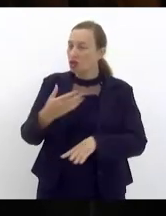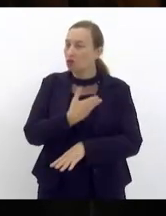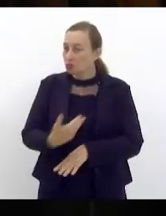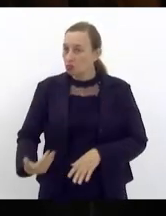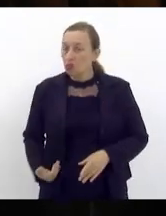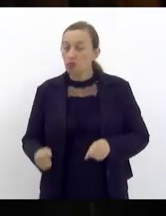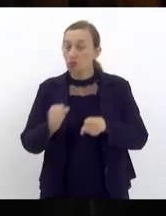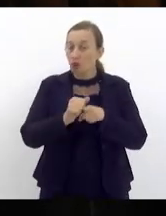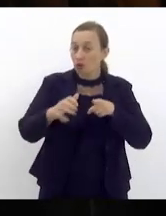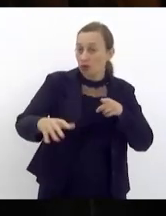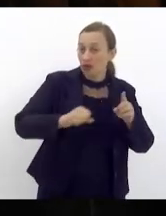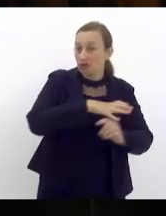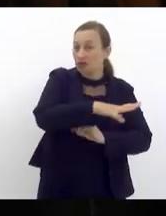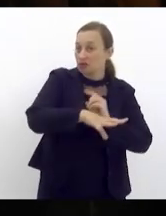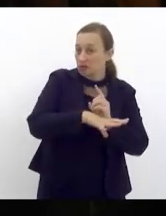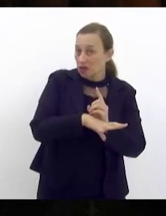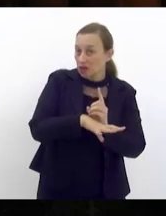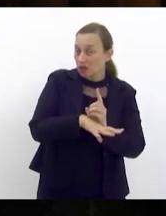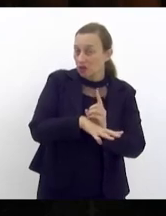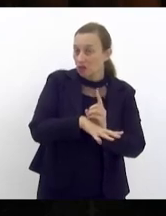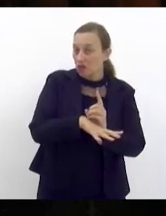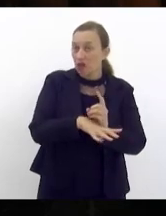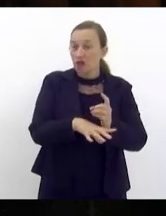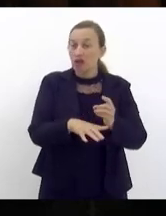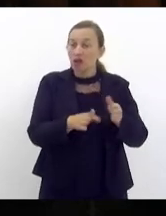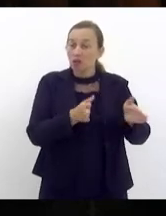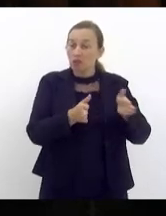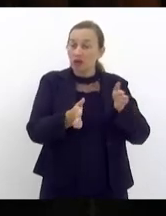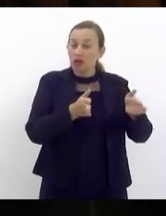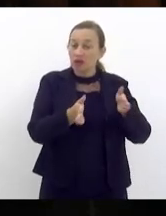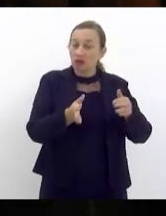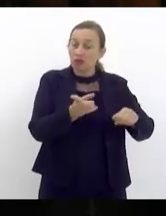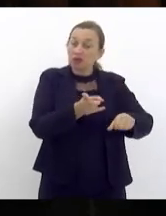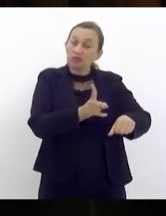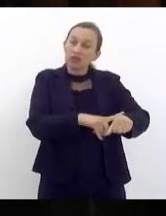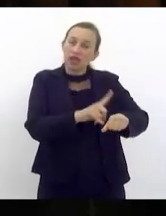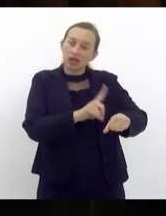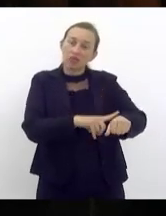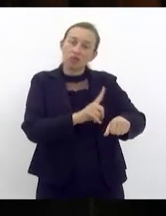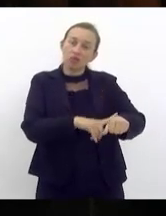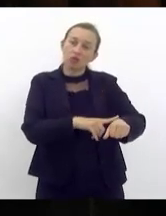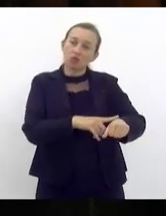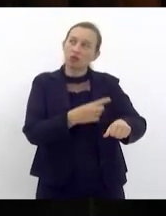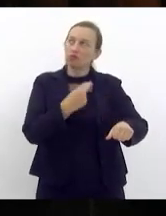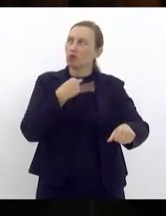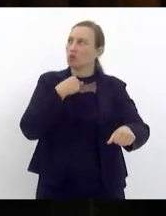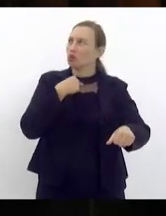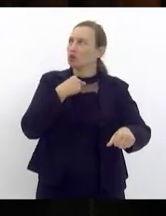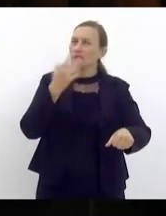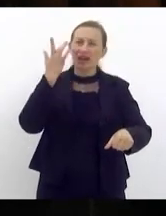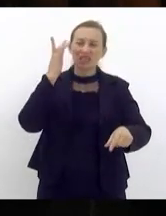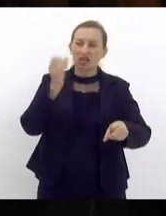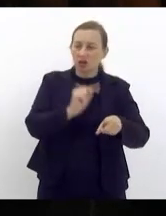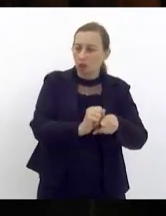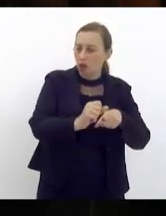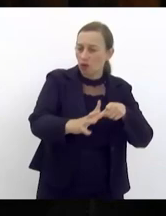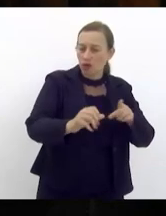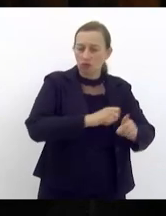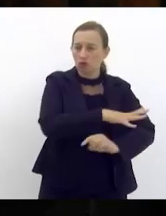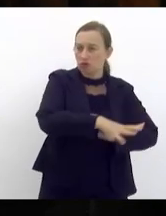é uma medida temporária nós não podemos fazer do aluguel social